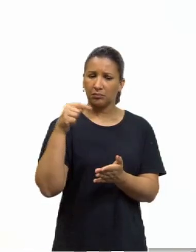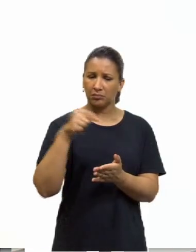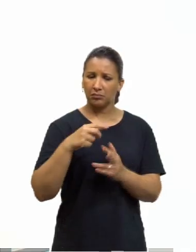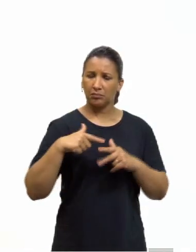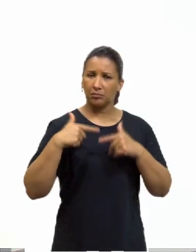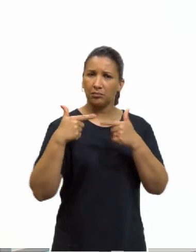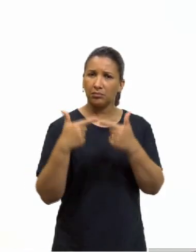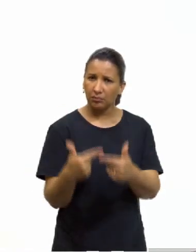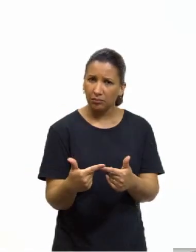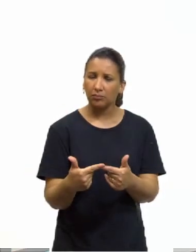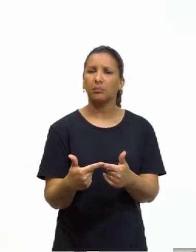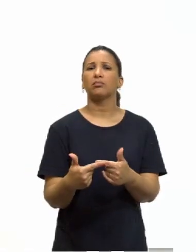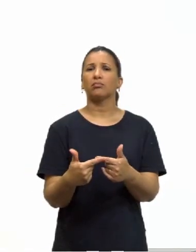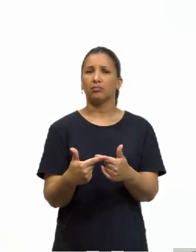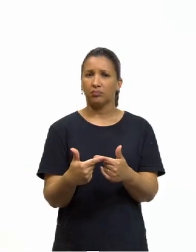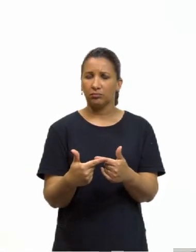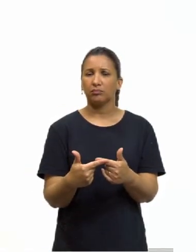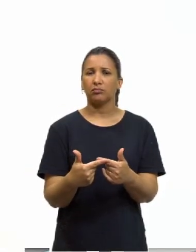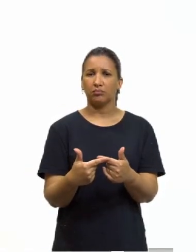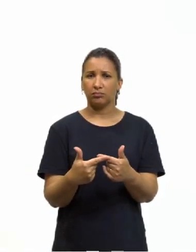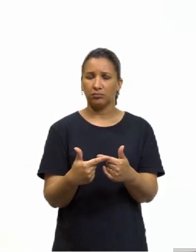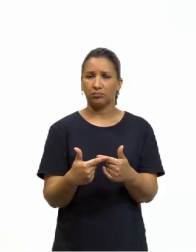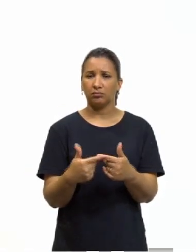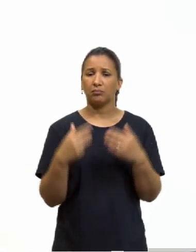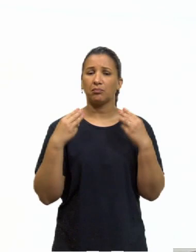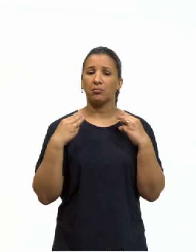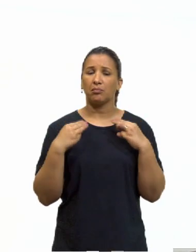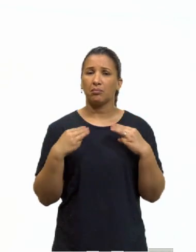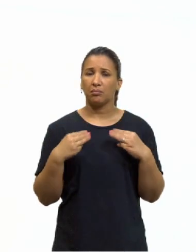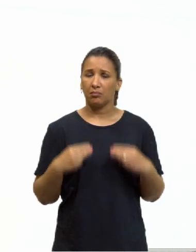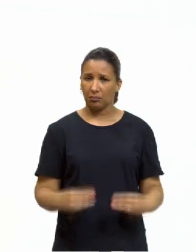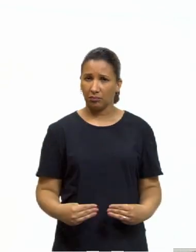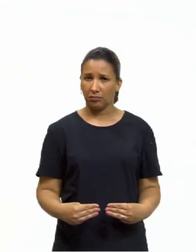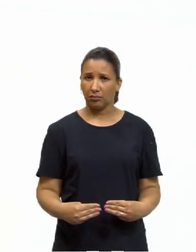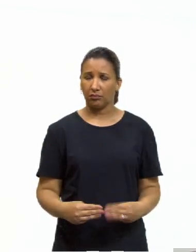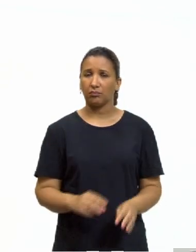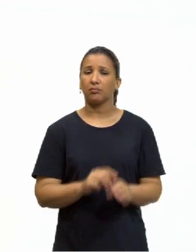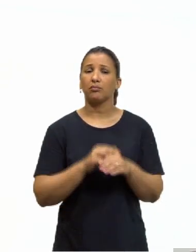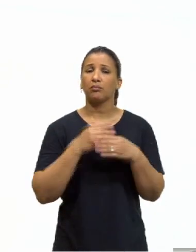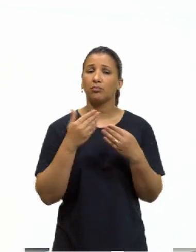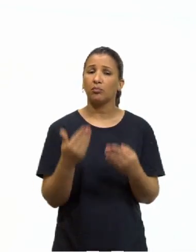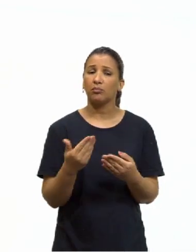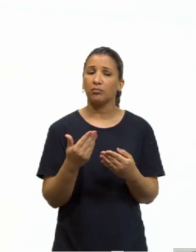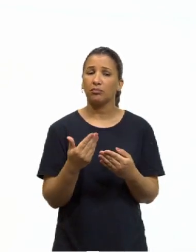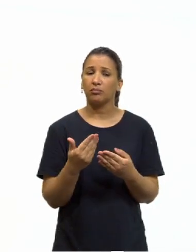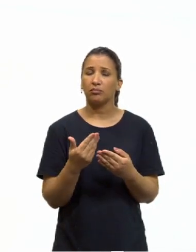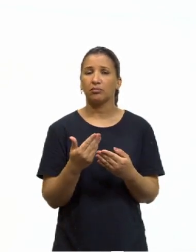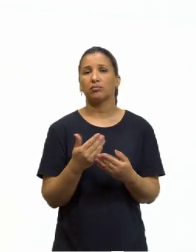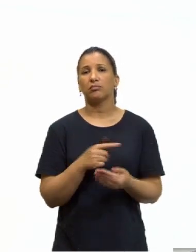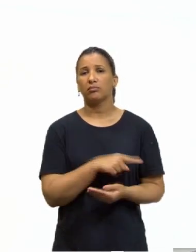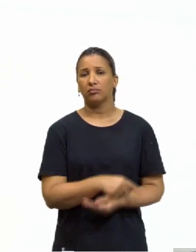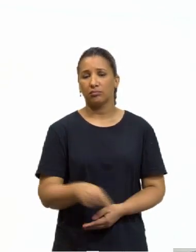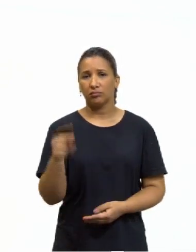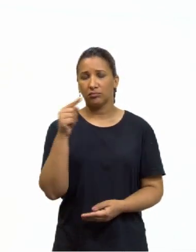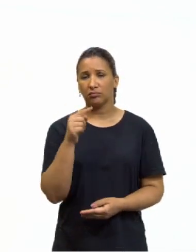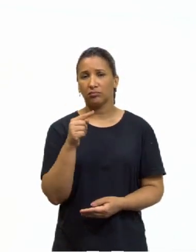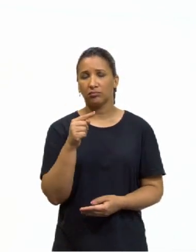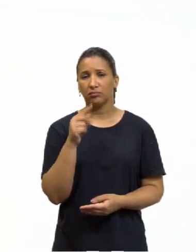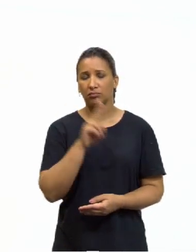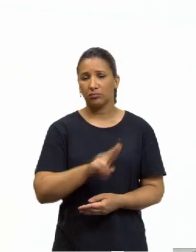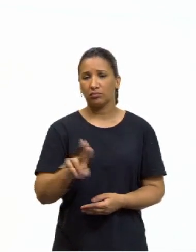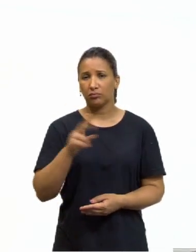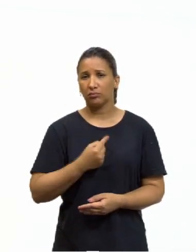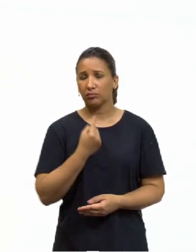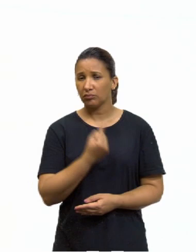é um ato considerado moral, essa minha ação só pode ser considerada moral quando estou aí. A ideia é de autonomia,